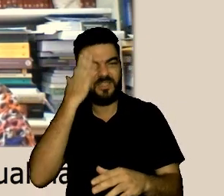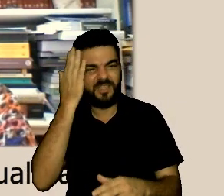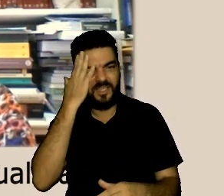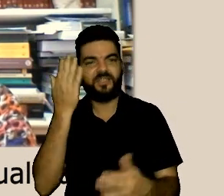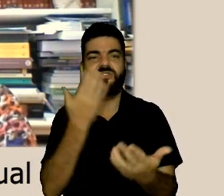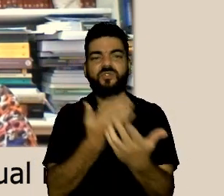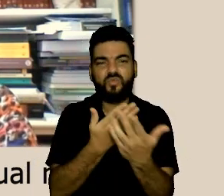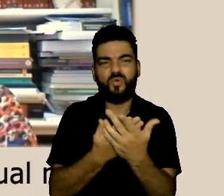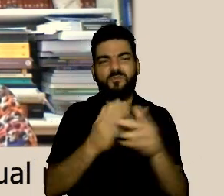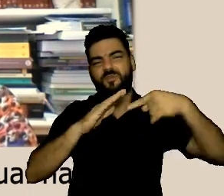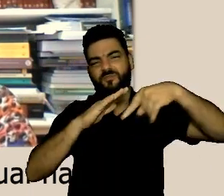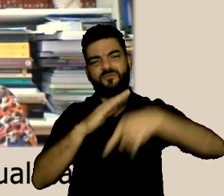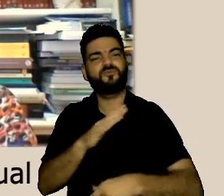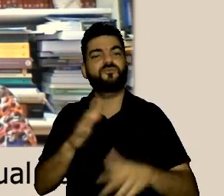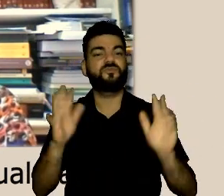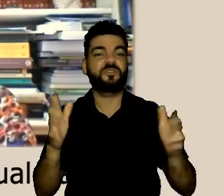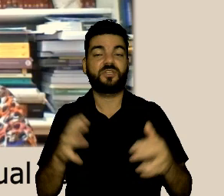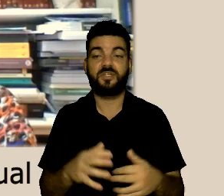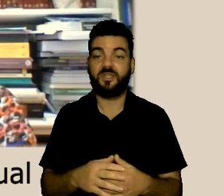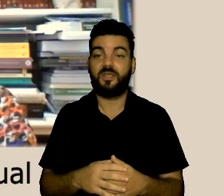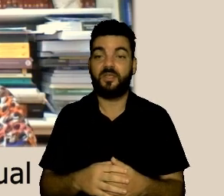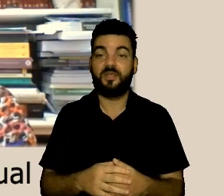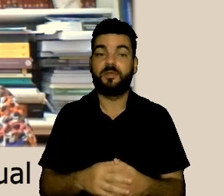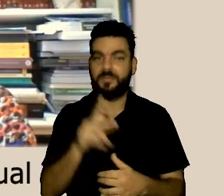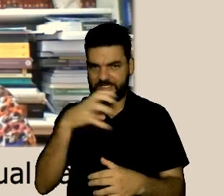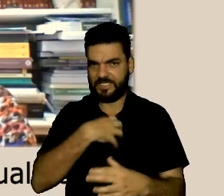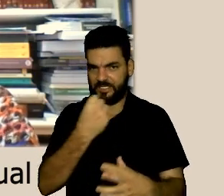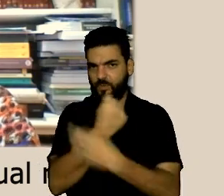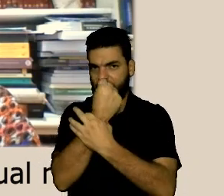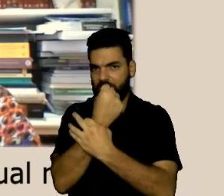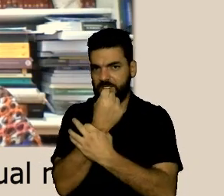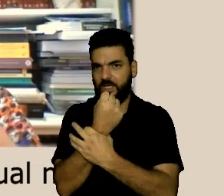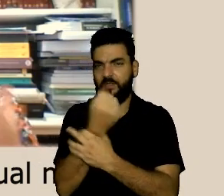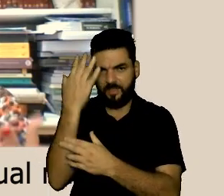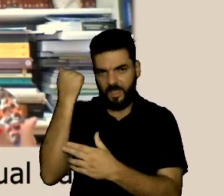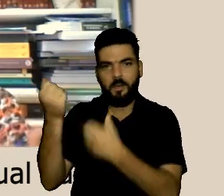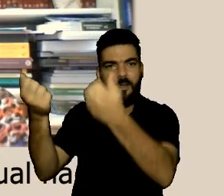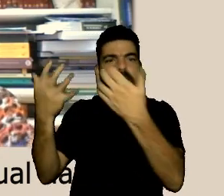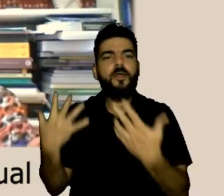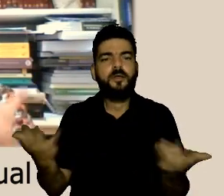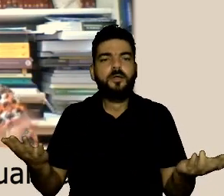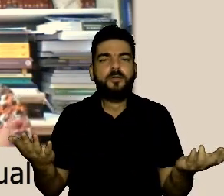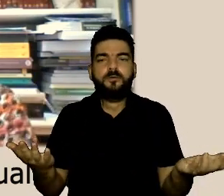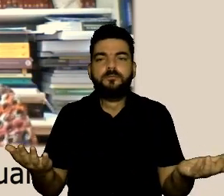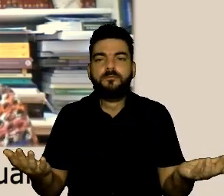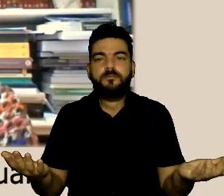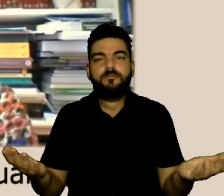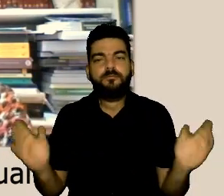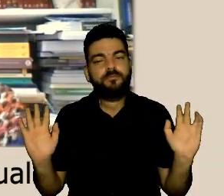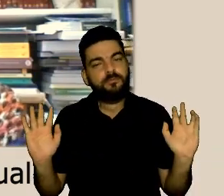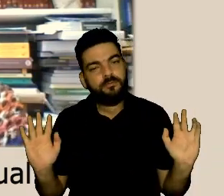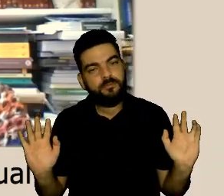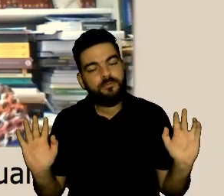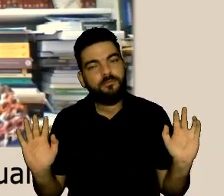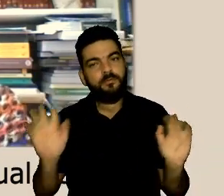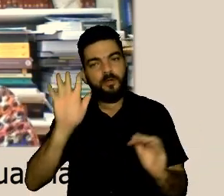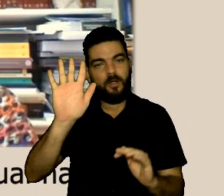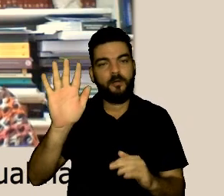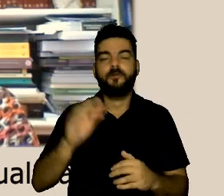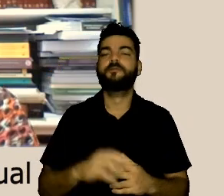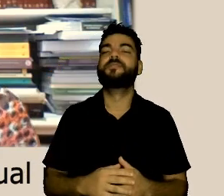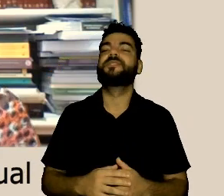estrada há mais tempo né Lumena já tem um resultado já essas respostas já são já existe essa segurança essa